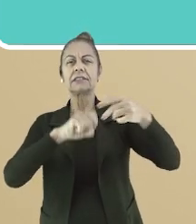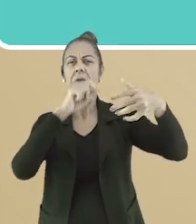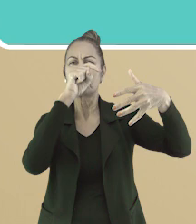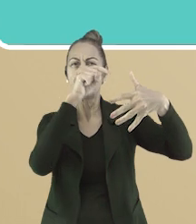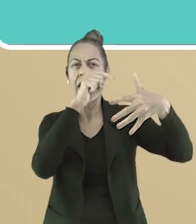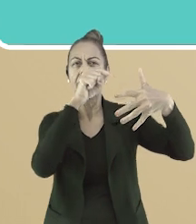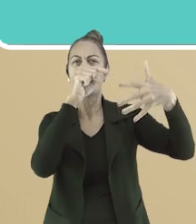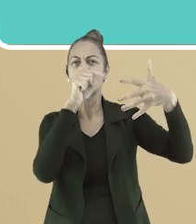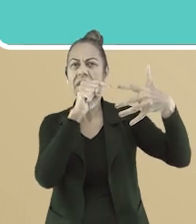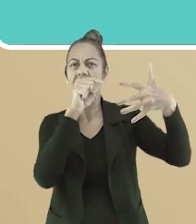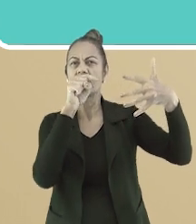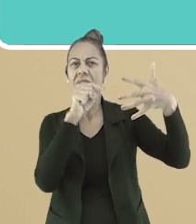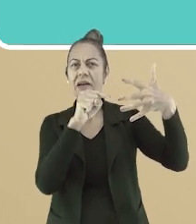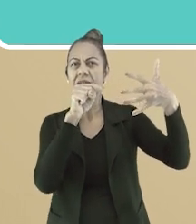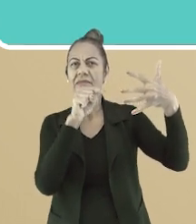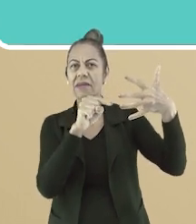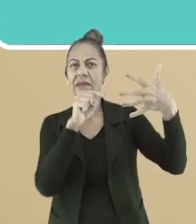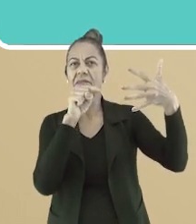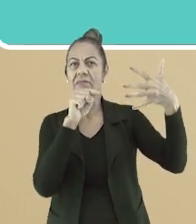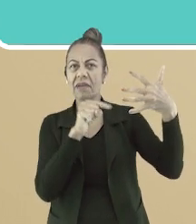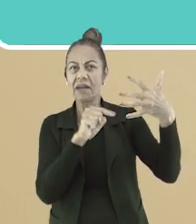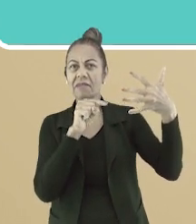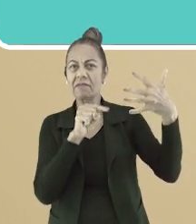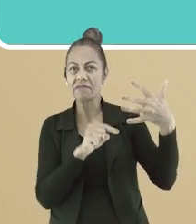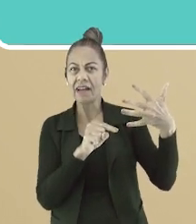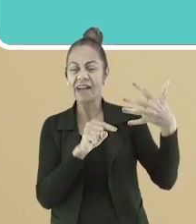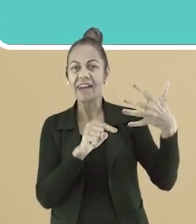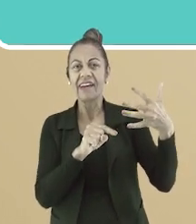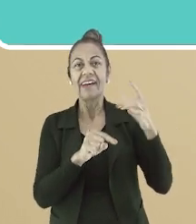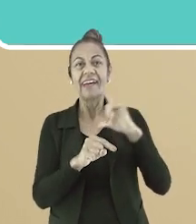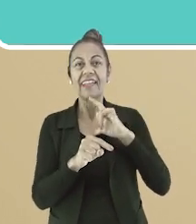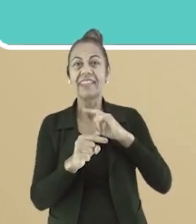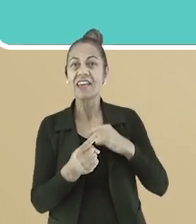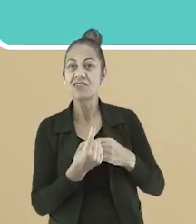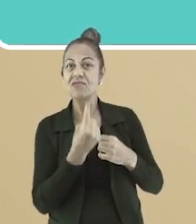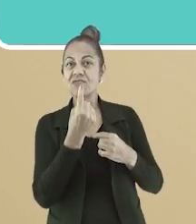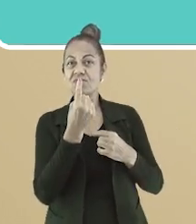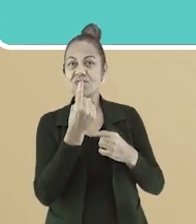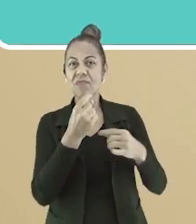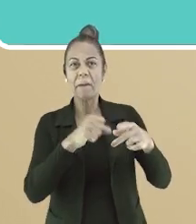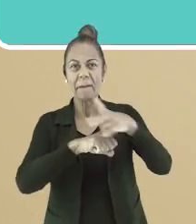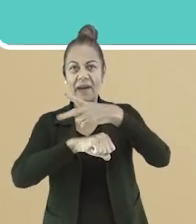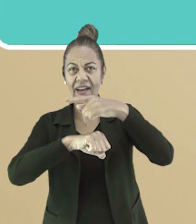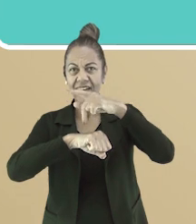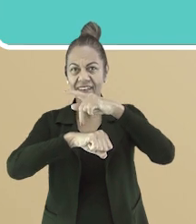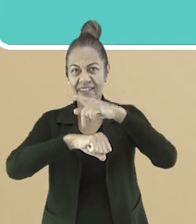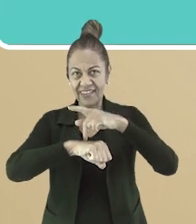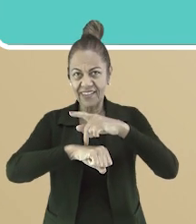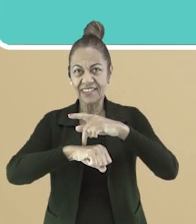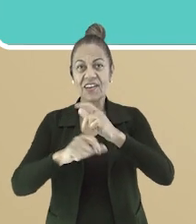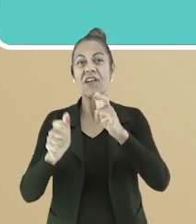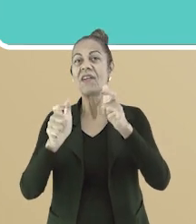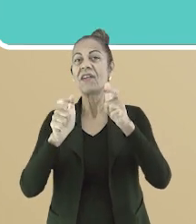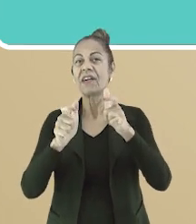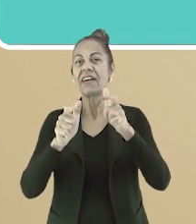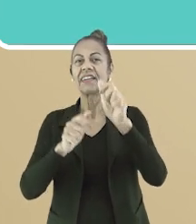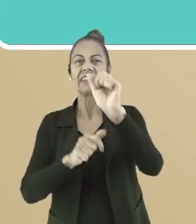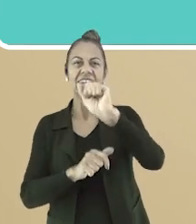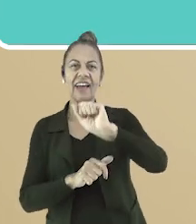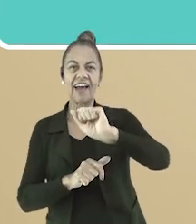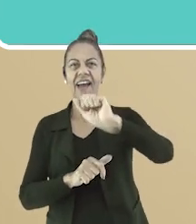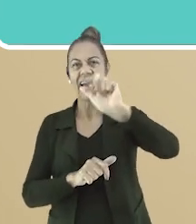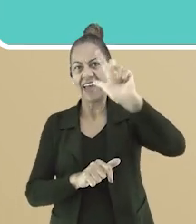Moçambique, localizado na África. Cabo Verde, também localizado na África. São Tomé e